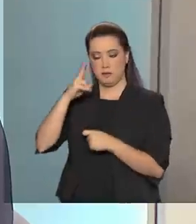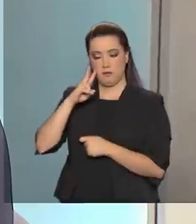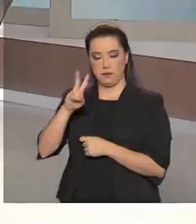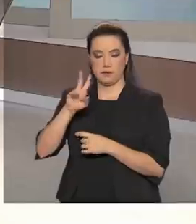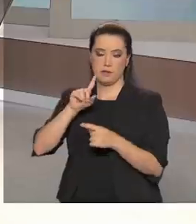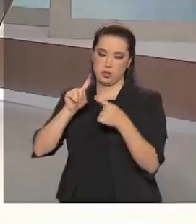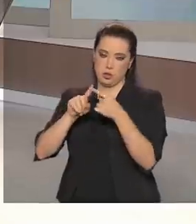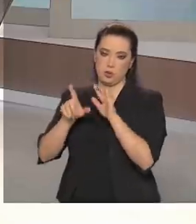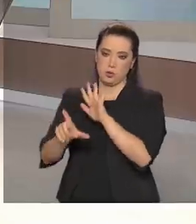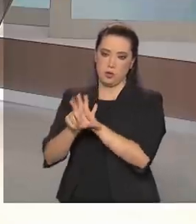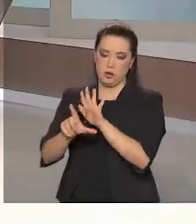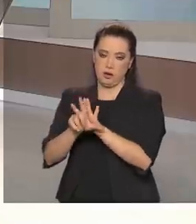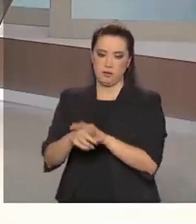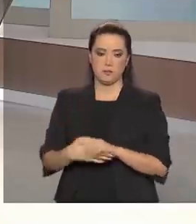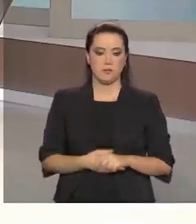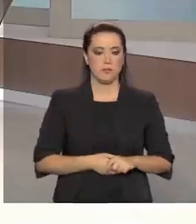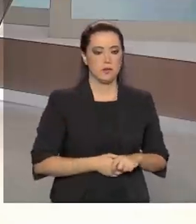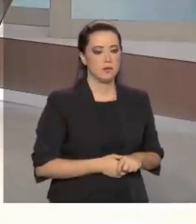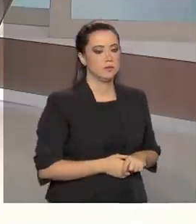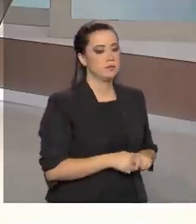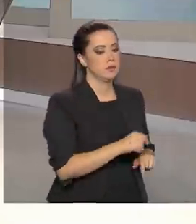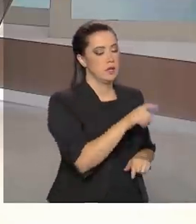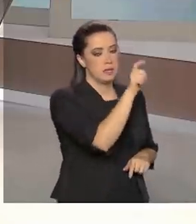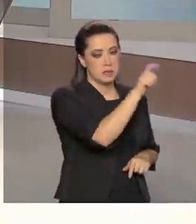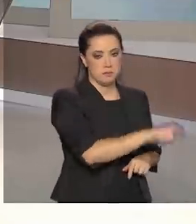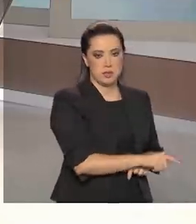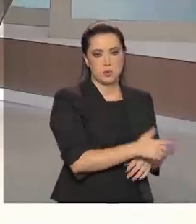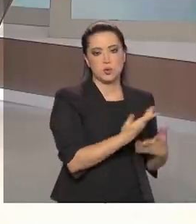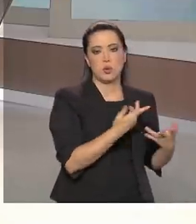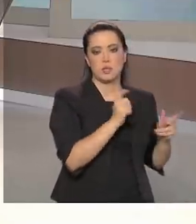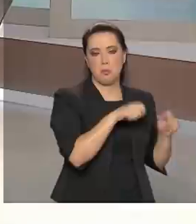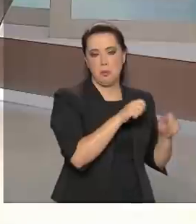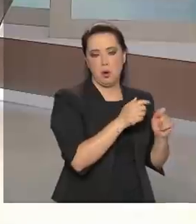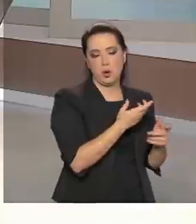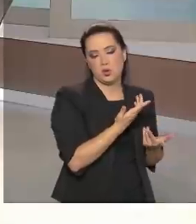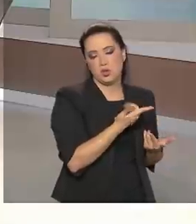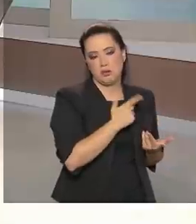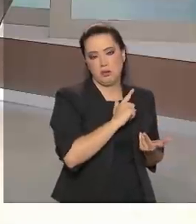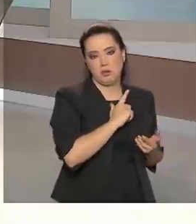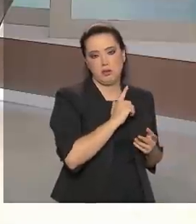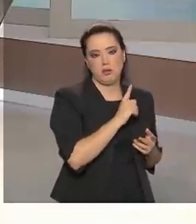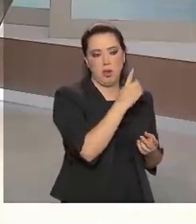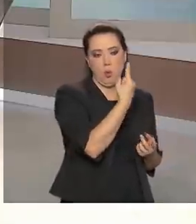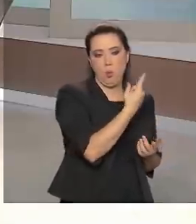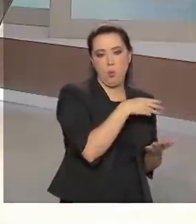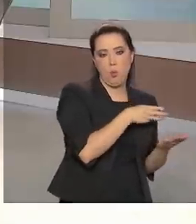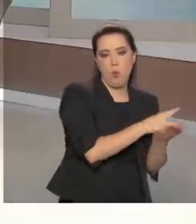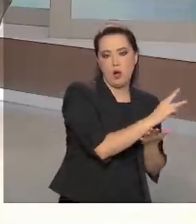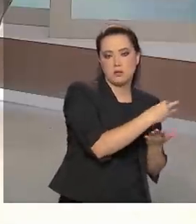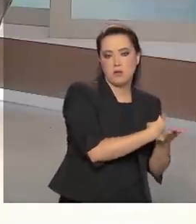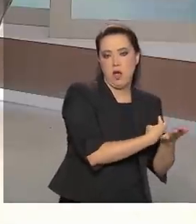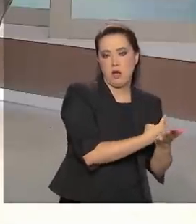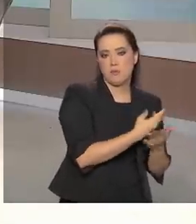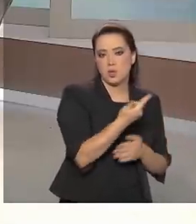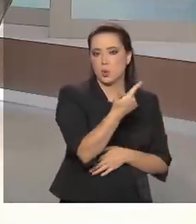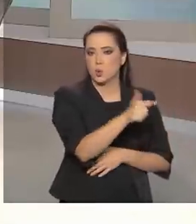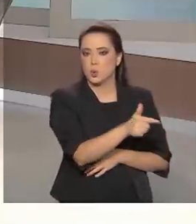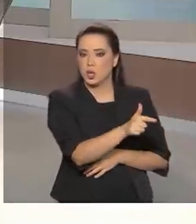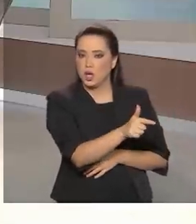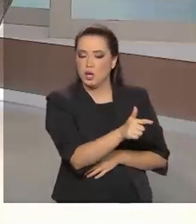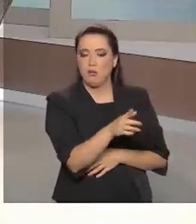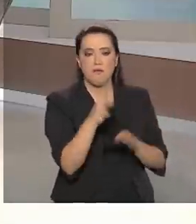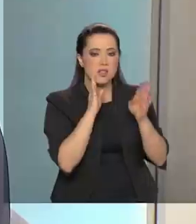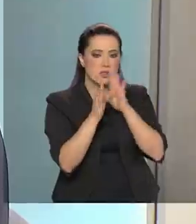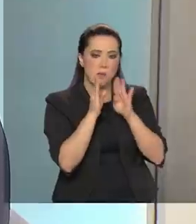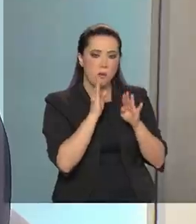Algumas pessoas podem ter o WhatsApp e não ter o Facebook e não queiram que os dados do WhatsApp sejam compartilhados com Facebook. E é o direito do